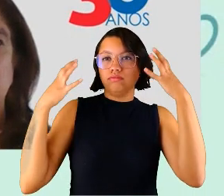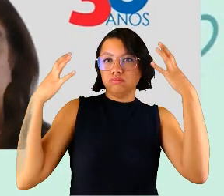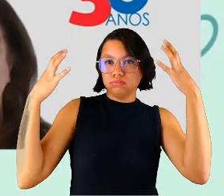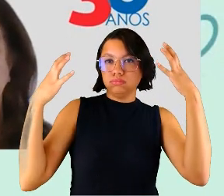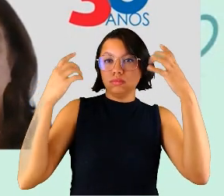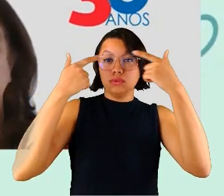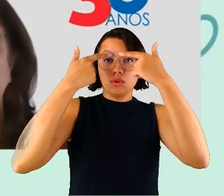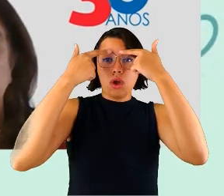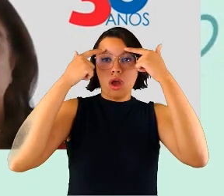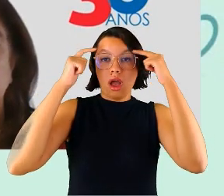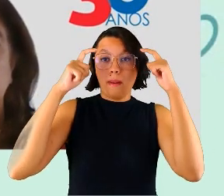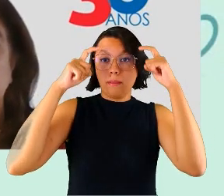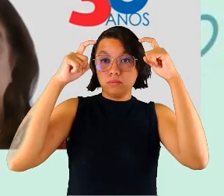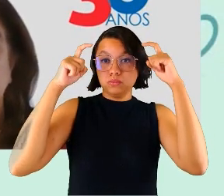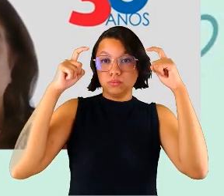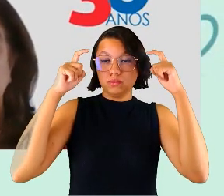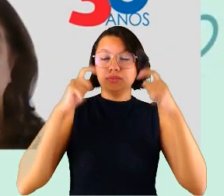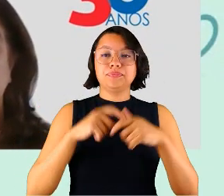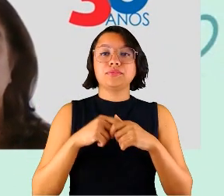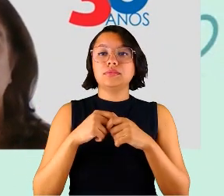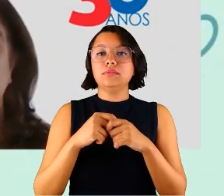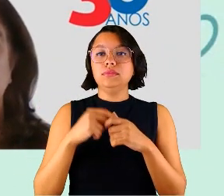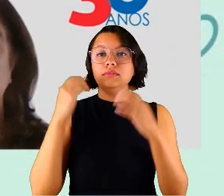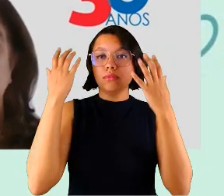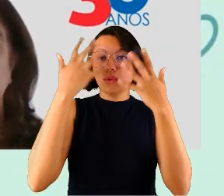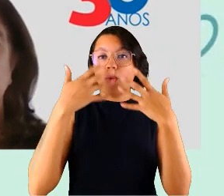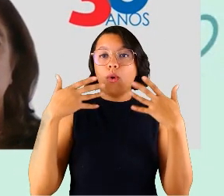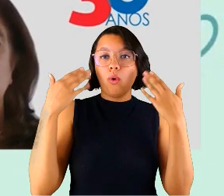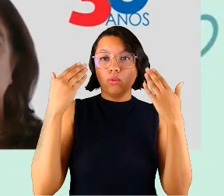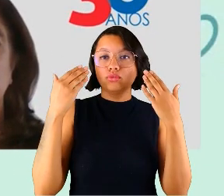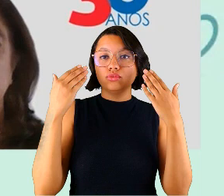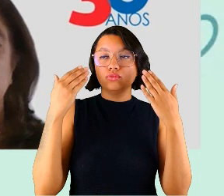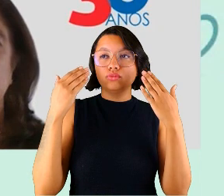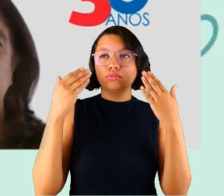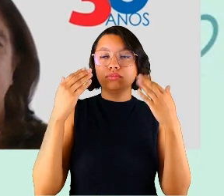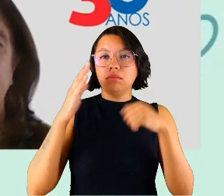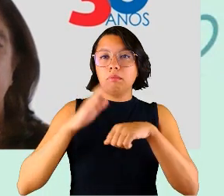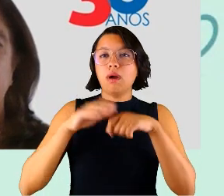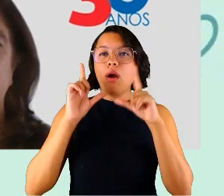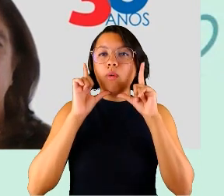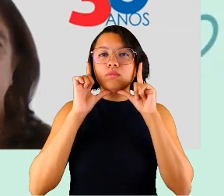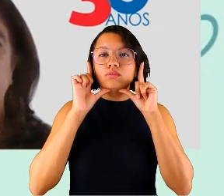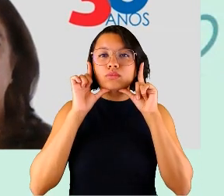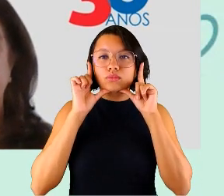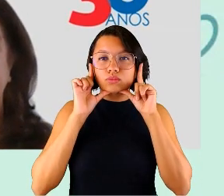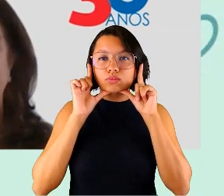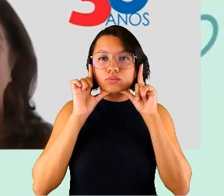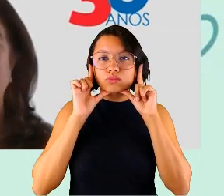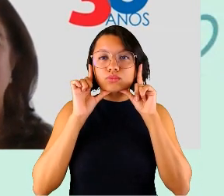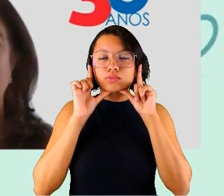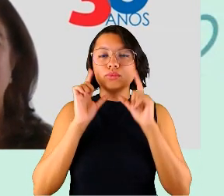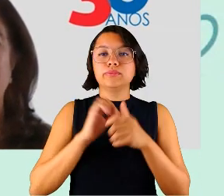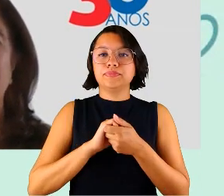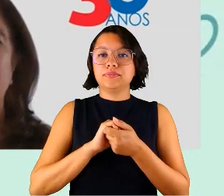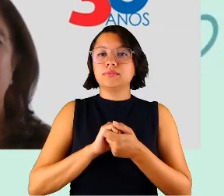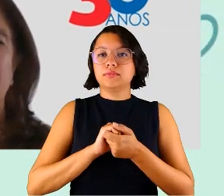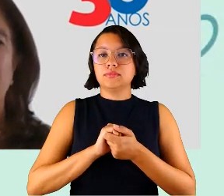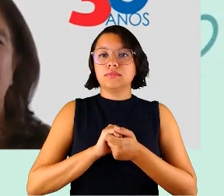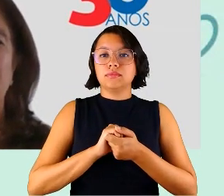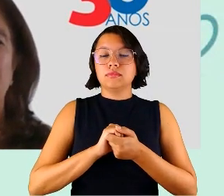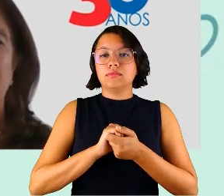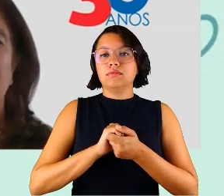sobrancelha arqueada, rosto, o formato do meu rosto é com o maxilar mais para o quadrado,